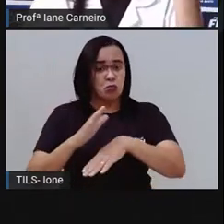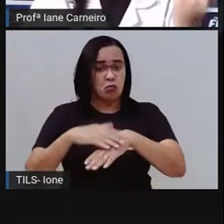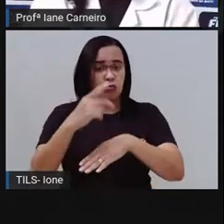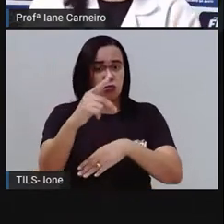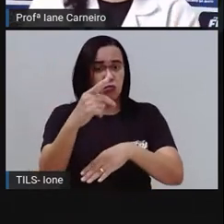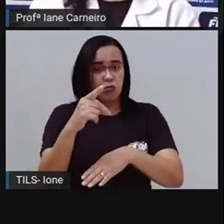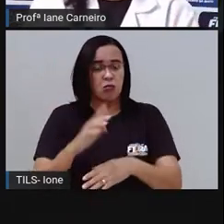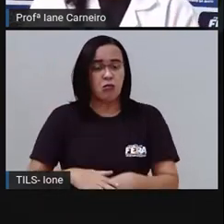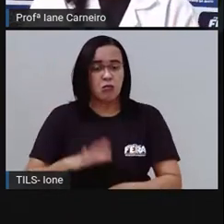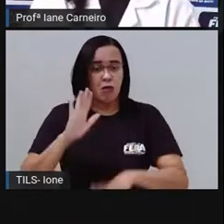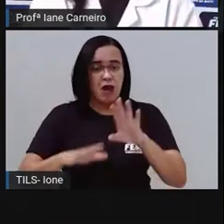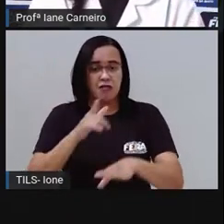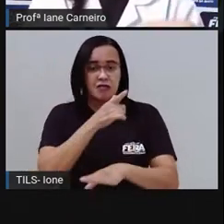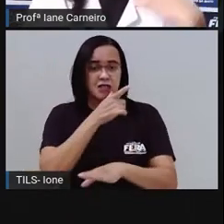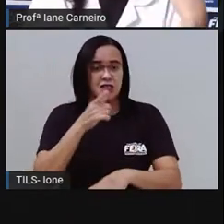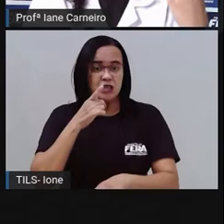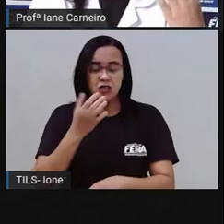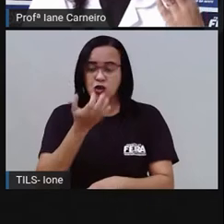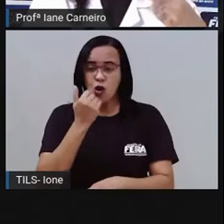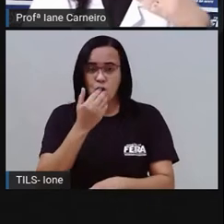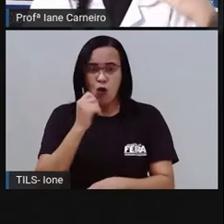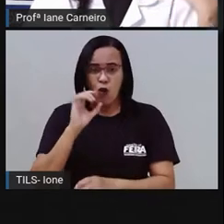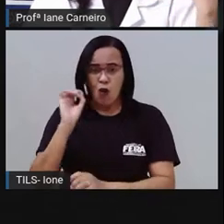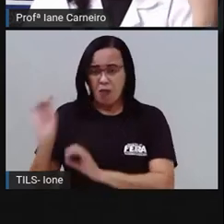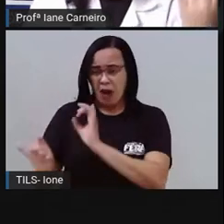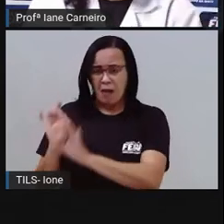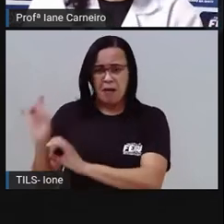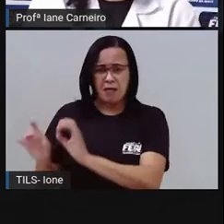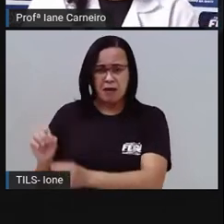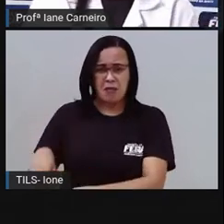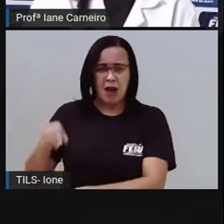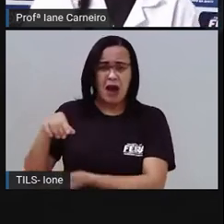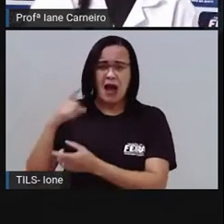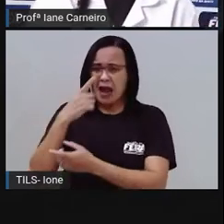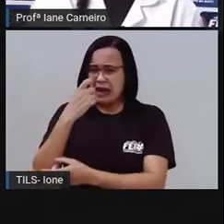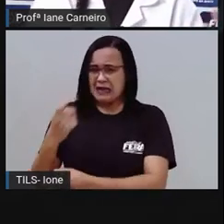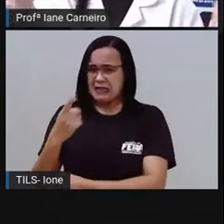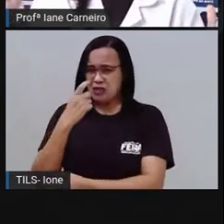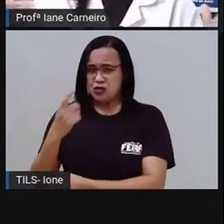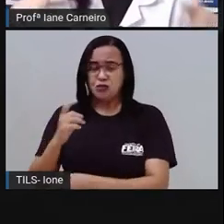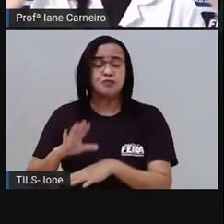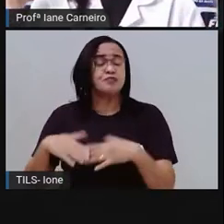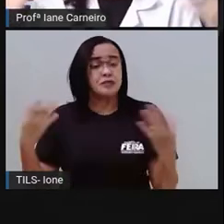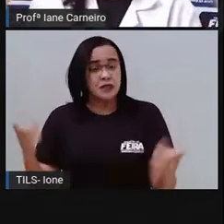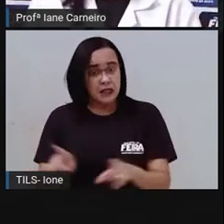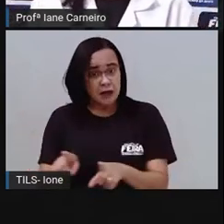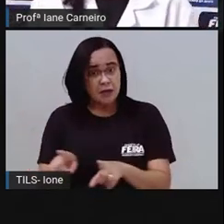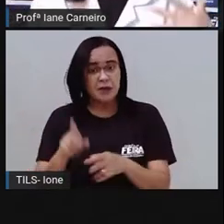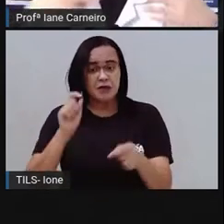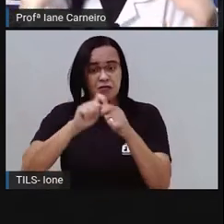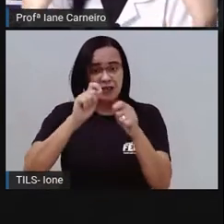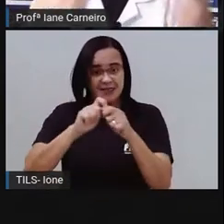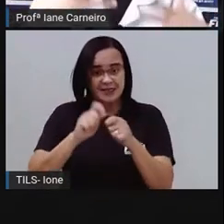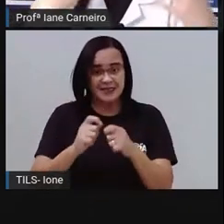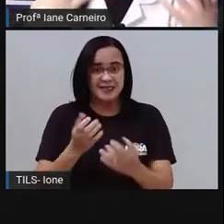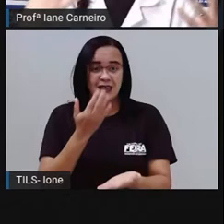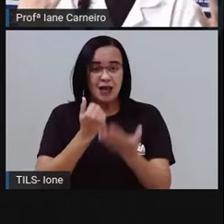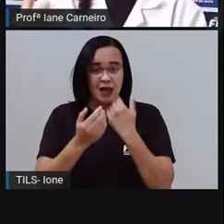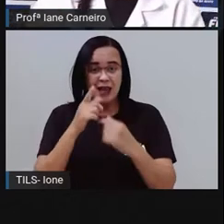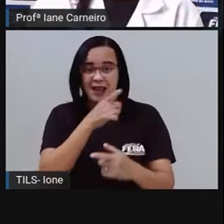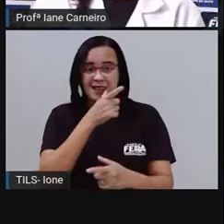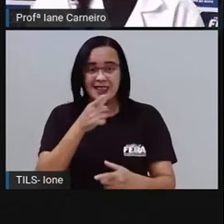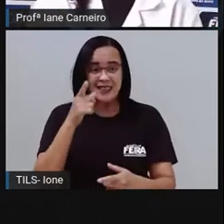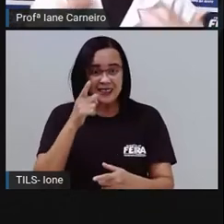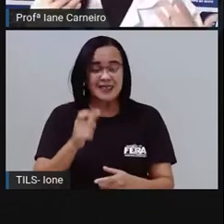comer aquele lanchinho. Imaginem, para produzir aquele lanchinho, imagine várias crianças comendo aquele